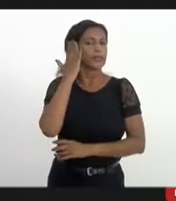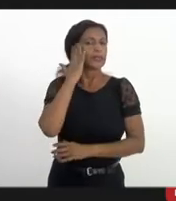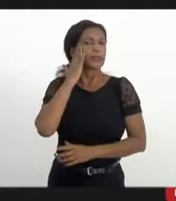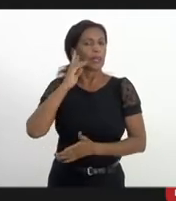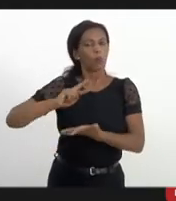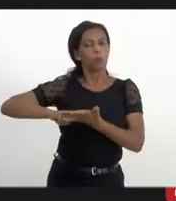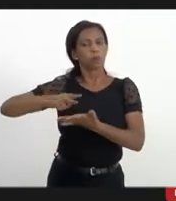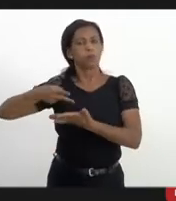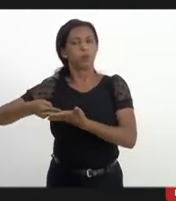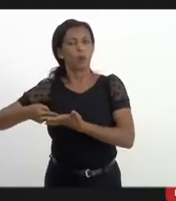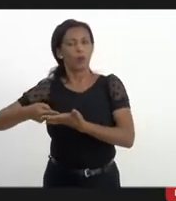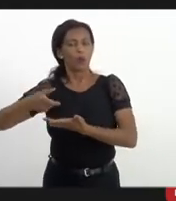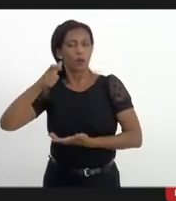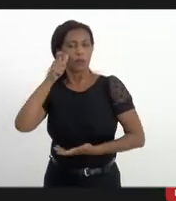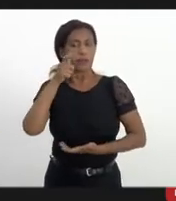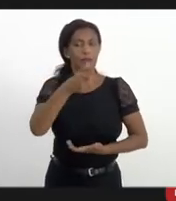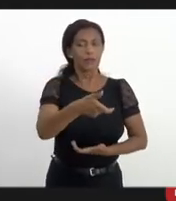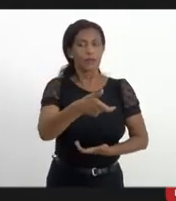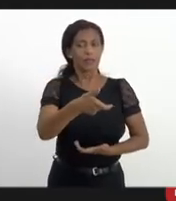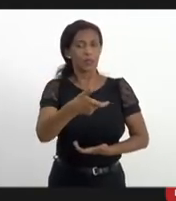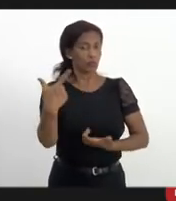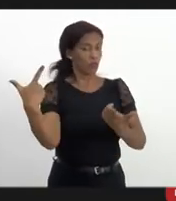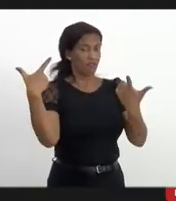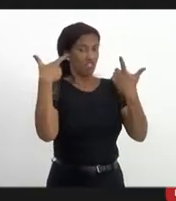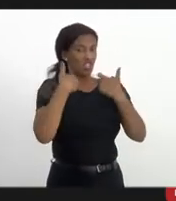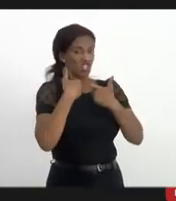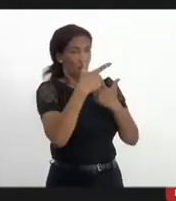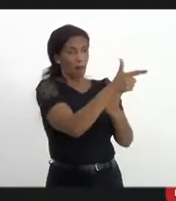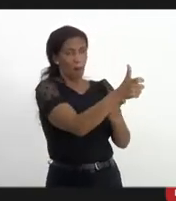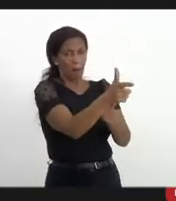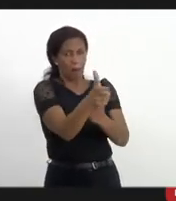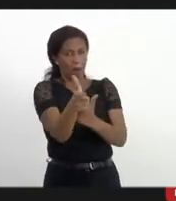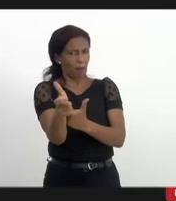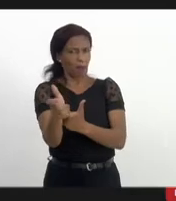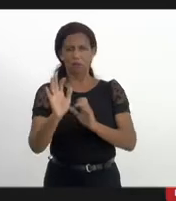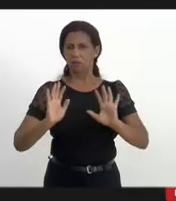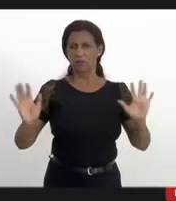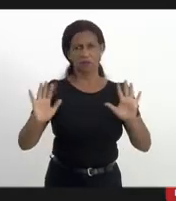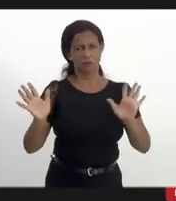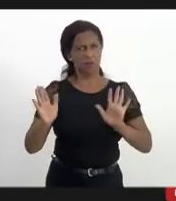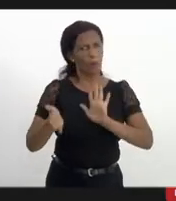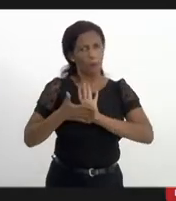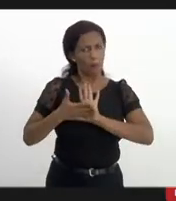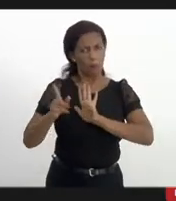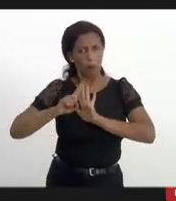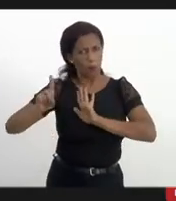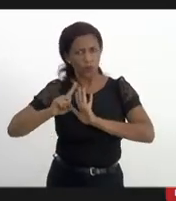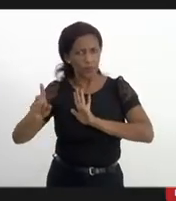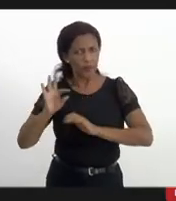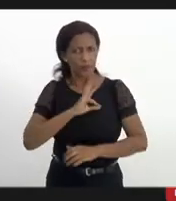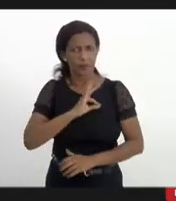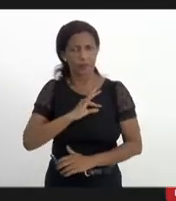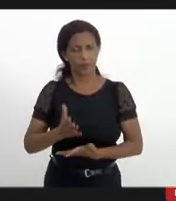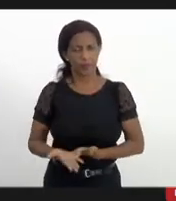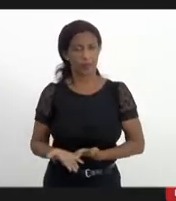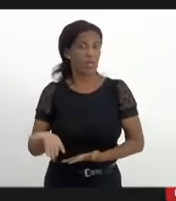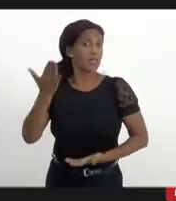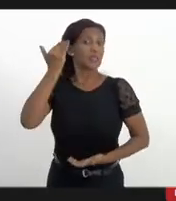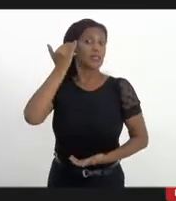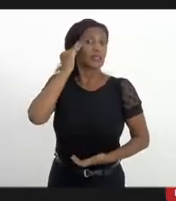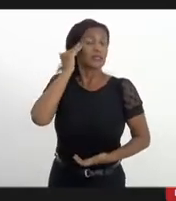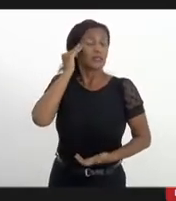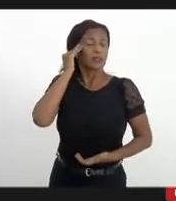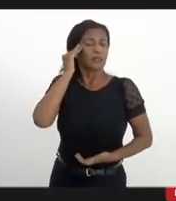operação com a intenção de trocar tiro, confrontar pessoas e matar pessoas. A proposta nunca foi essa. Se entendeu,